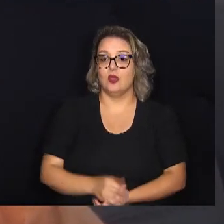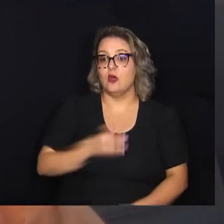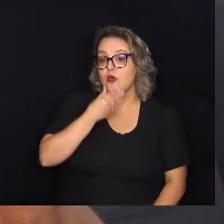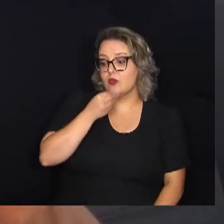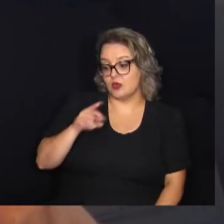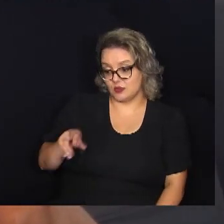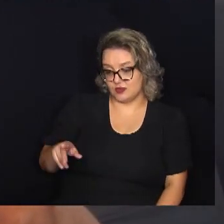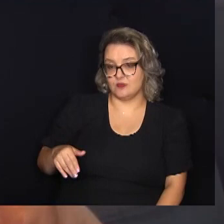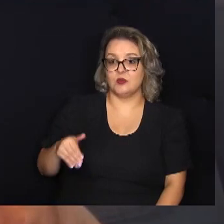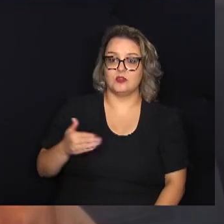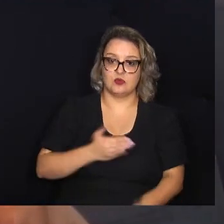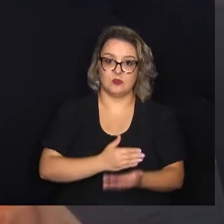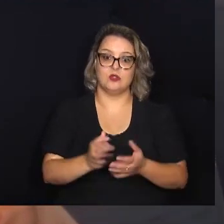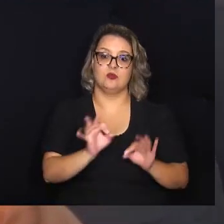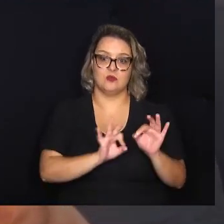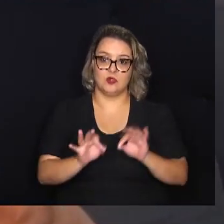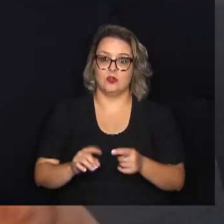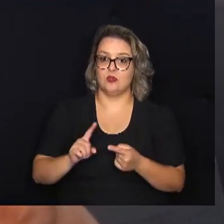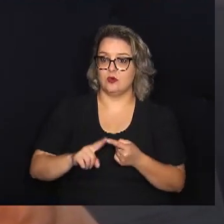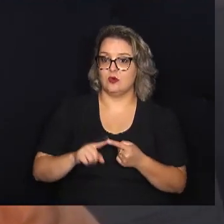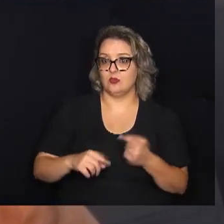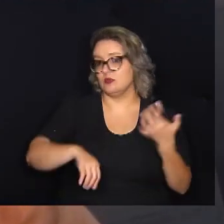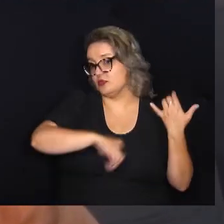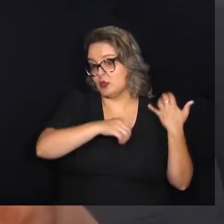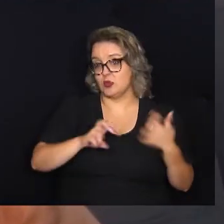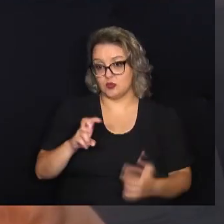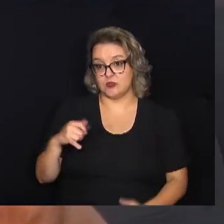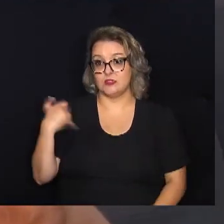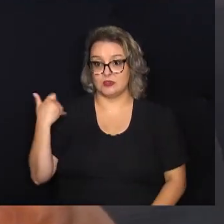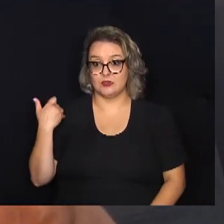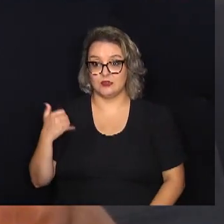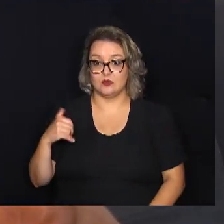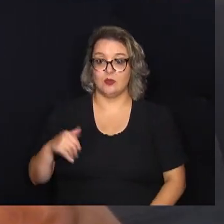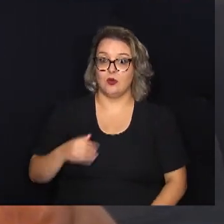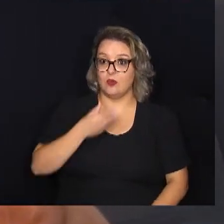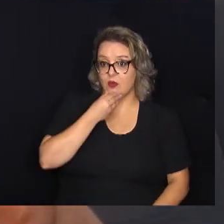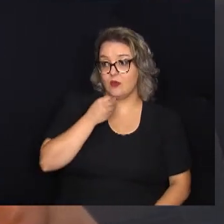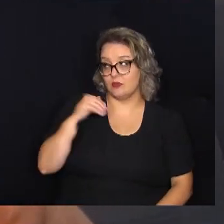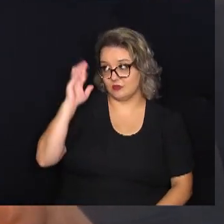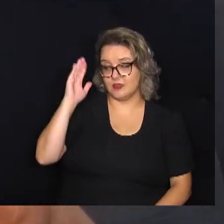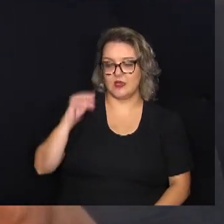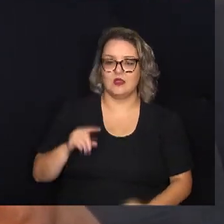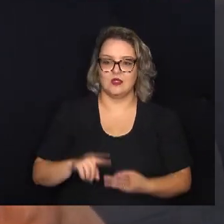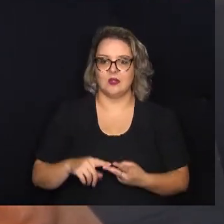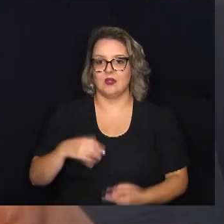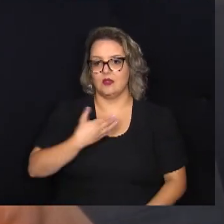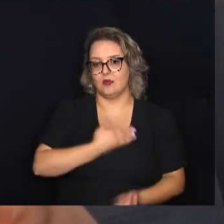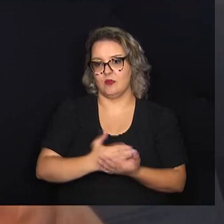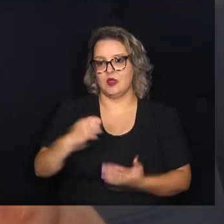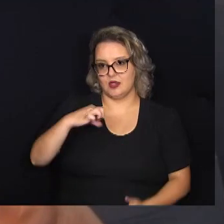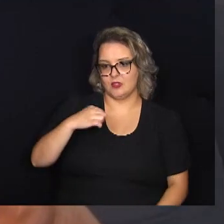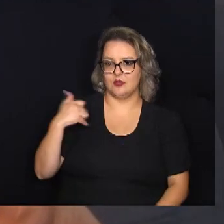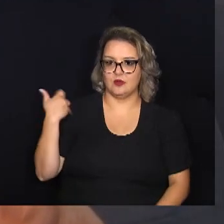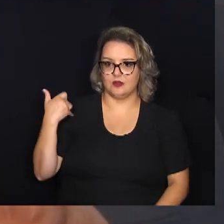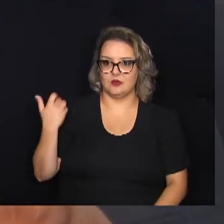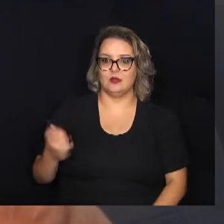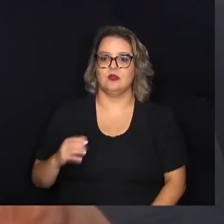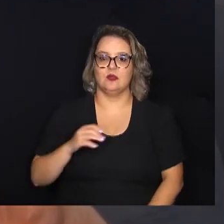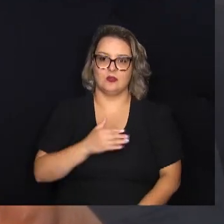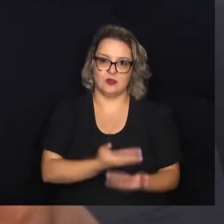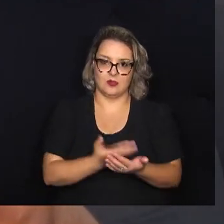projeto. Meu irmão começou a tocar violino com 5 anos de idade, o mais velho. Eu comecei aos 9 anos fazendo aula aqui no CPTI.